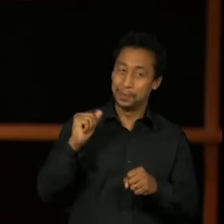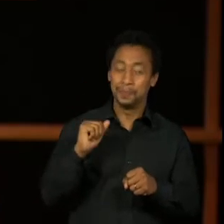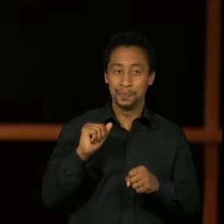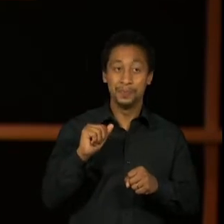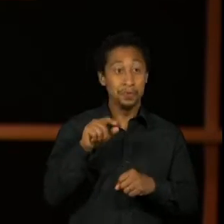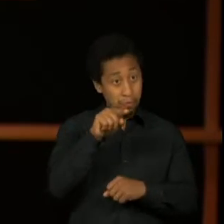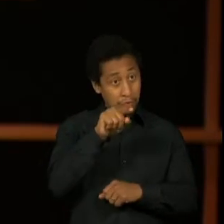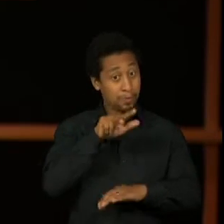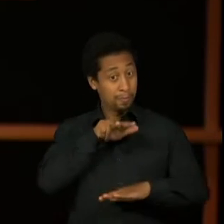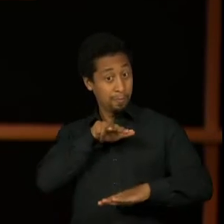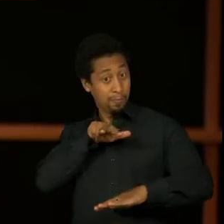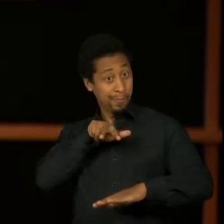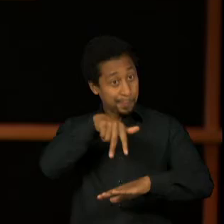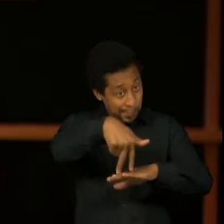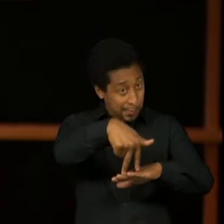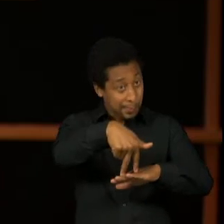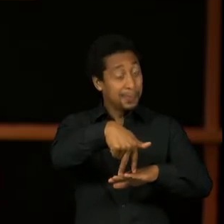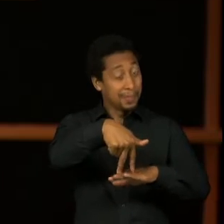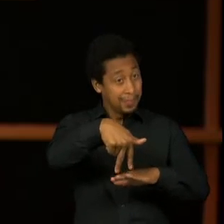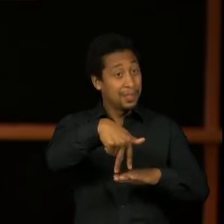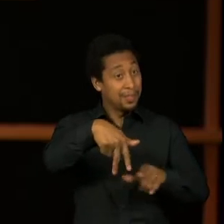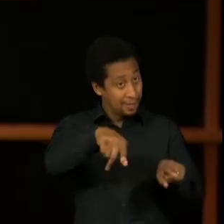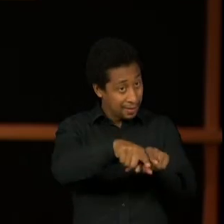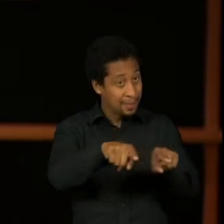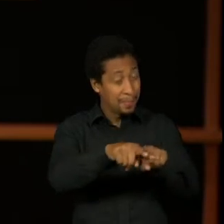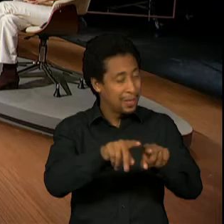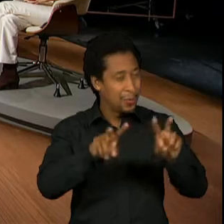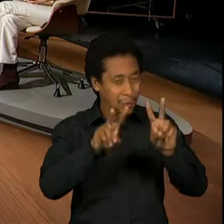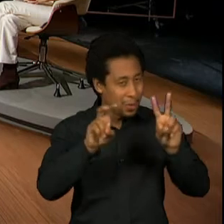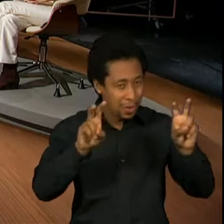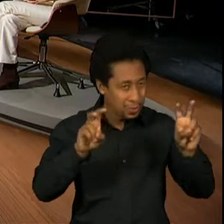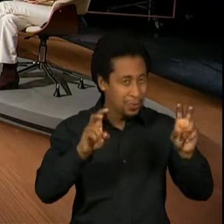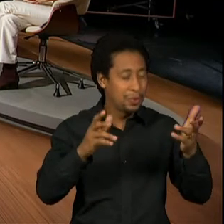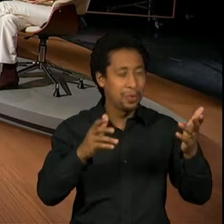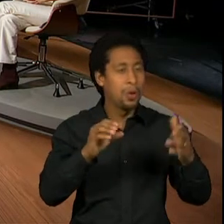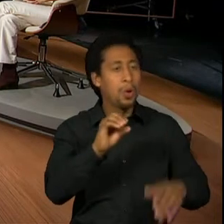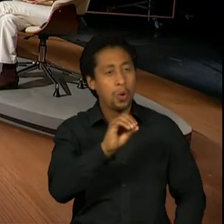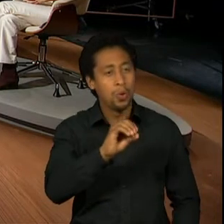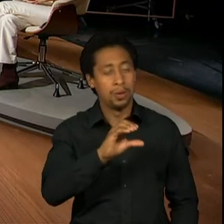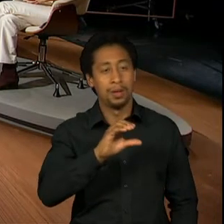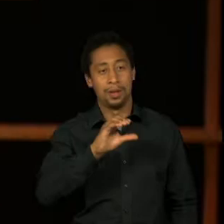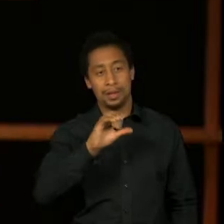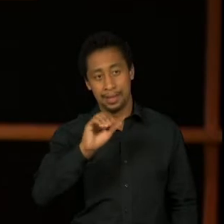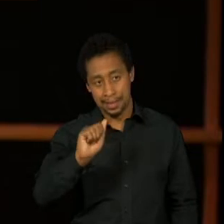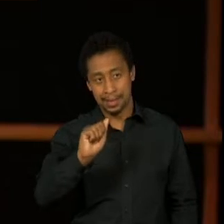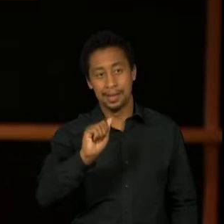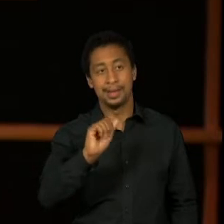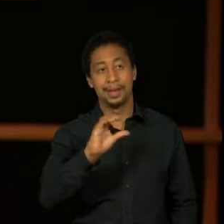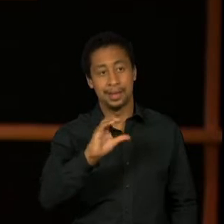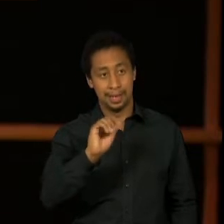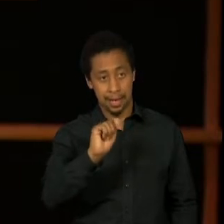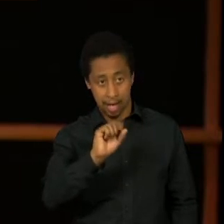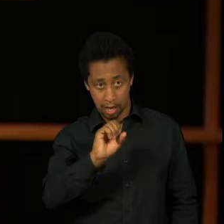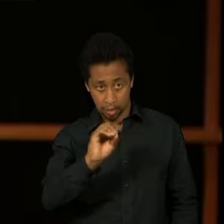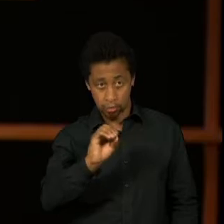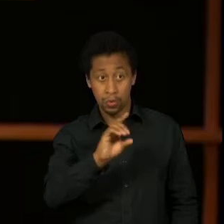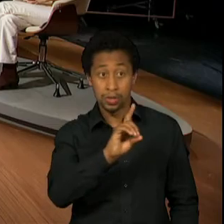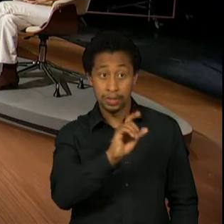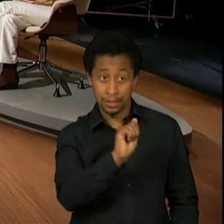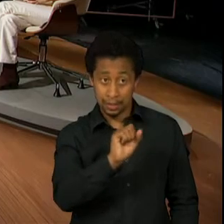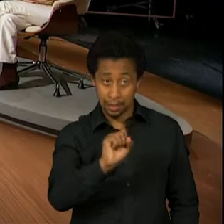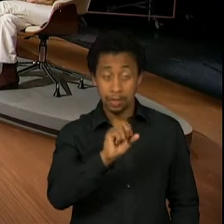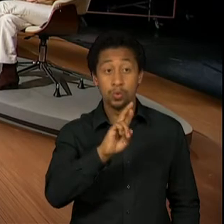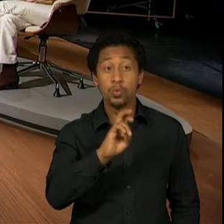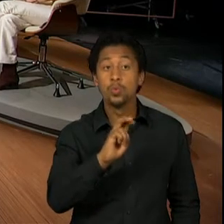palcos, numa montagem de Ao Acaso das Ruas. Como é que foi essa experiência? Você já sentia que o palco era o lugar da tua vida?